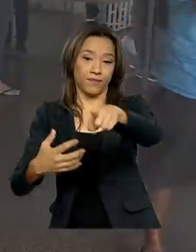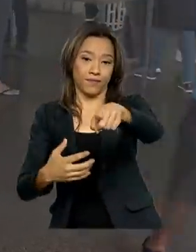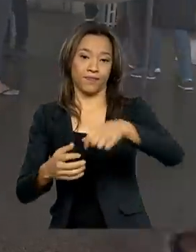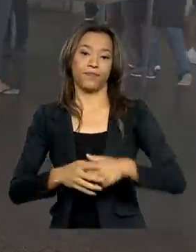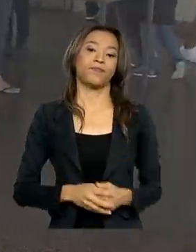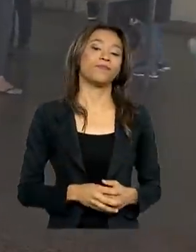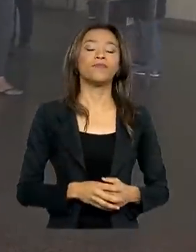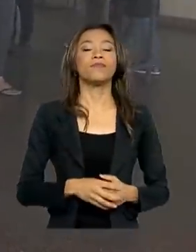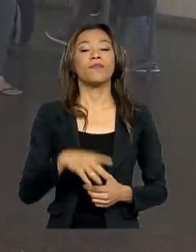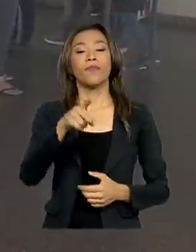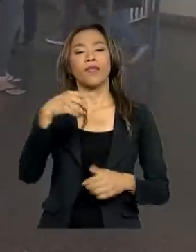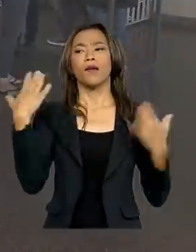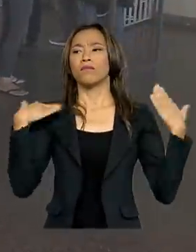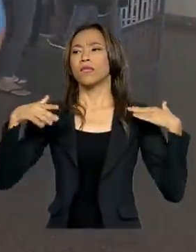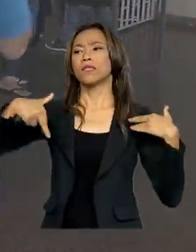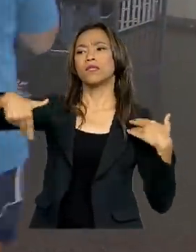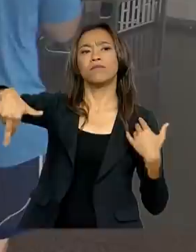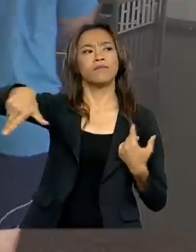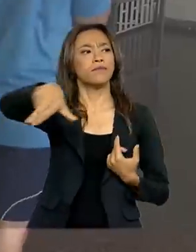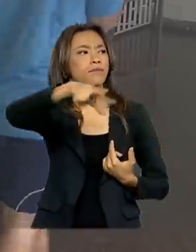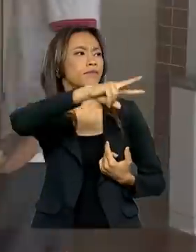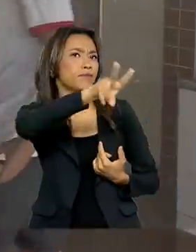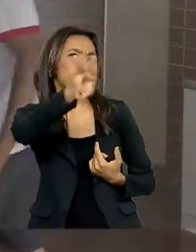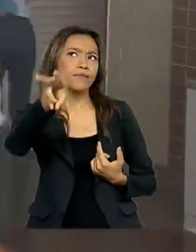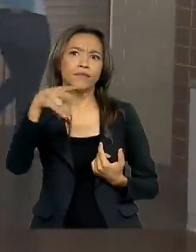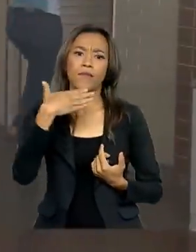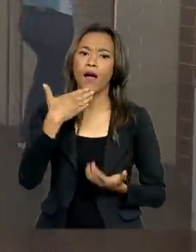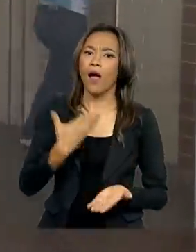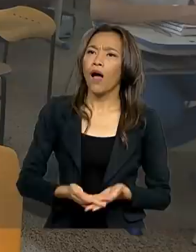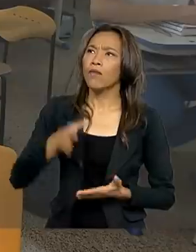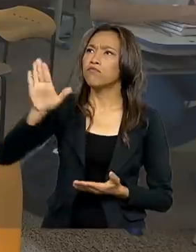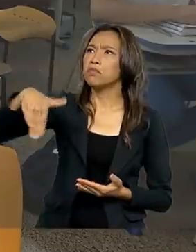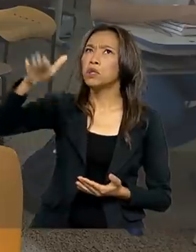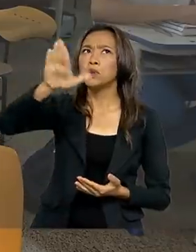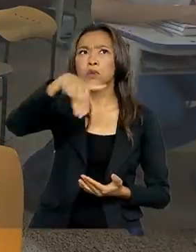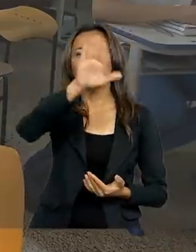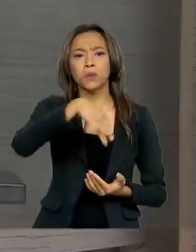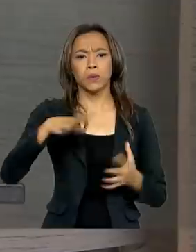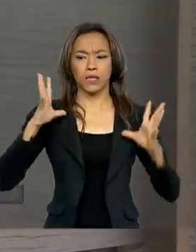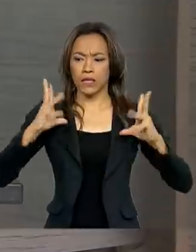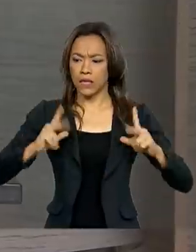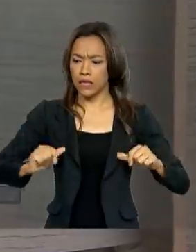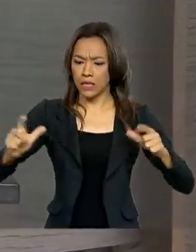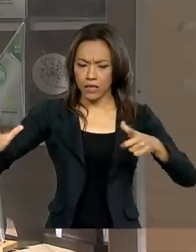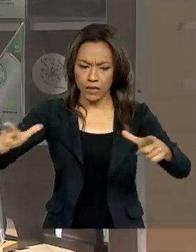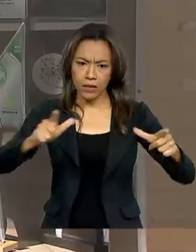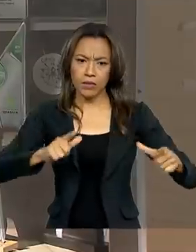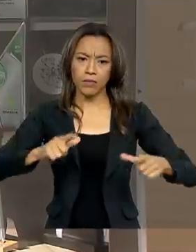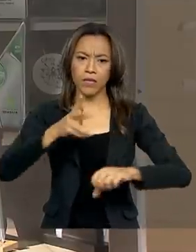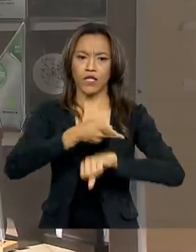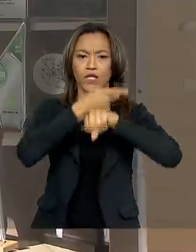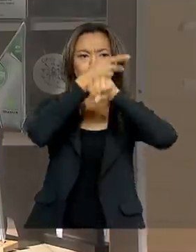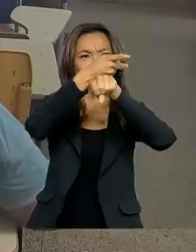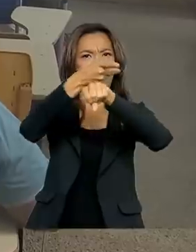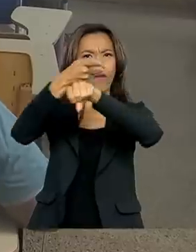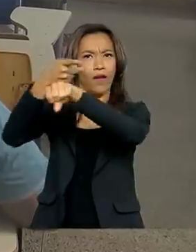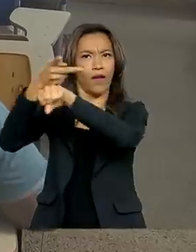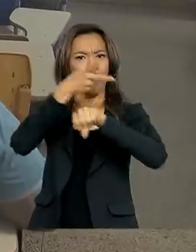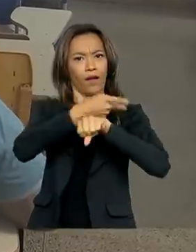Uma volta pela escola e você se surpreende. Pintura nova, salas limpas, troféus nos corredores.